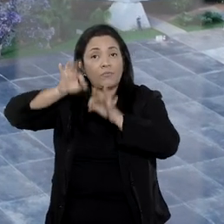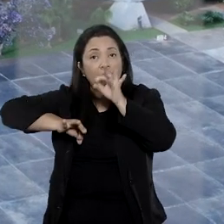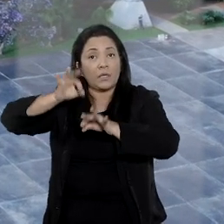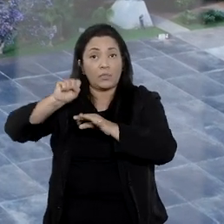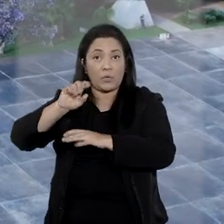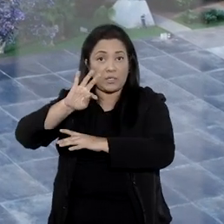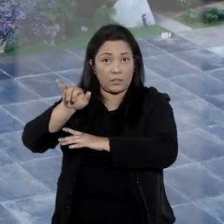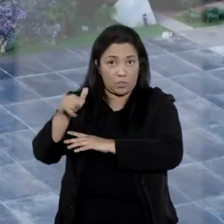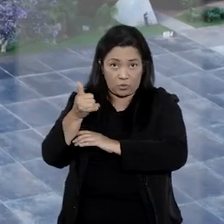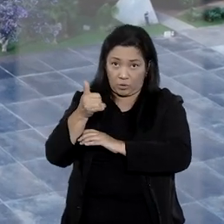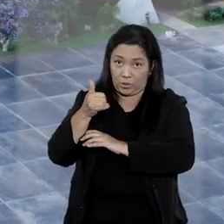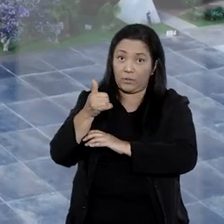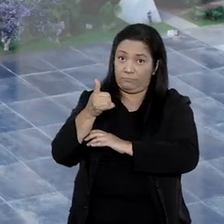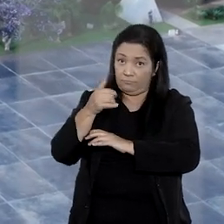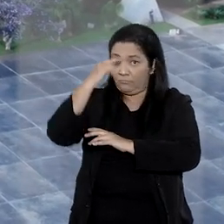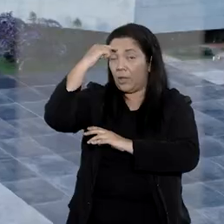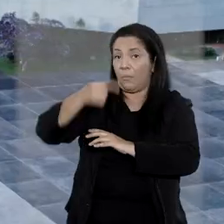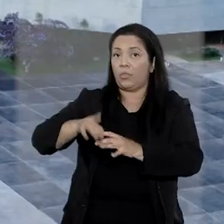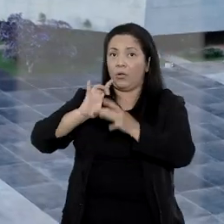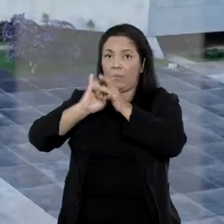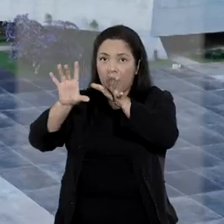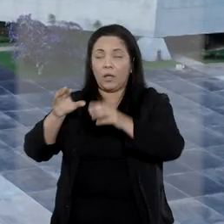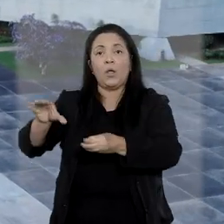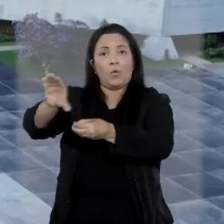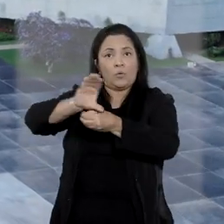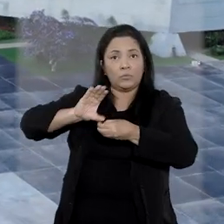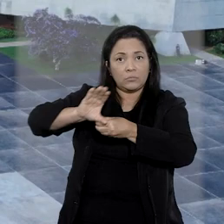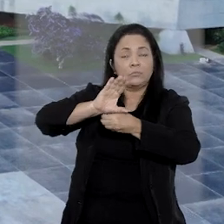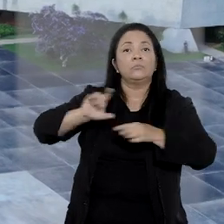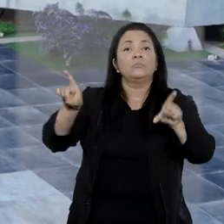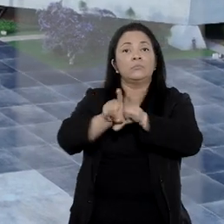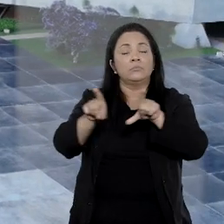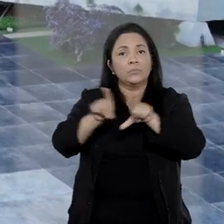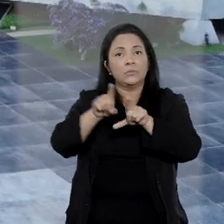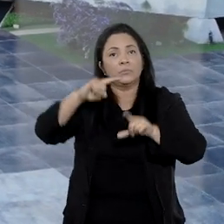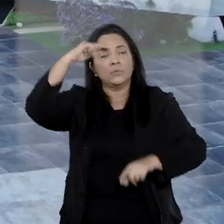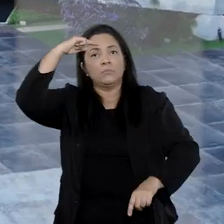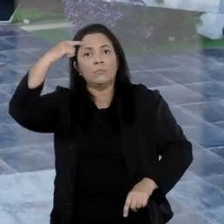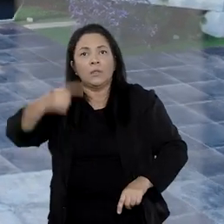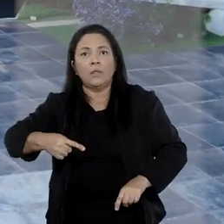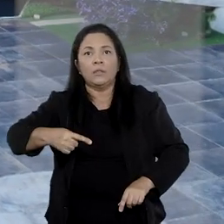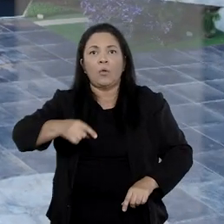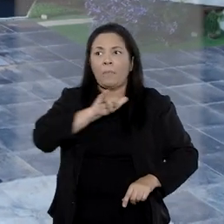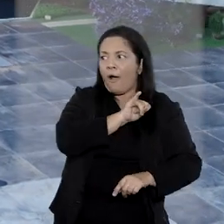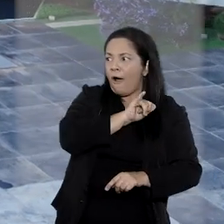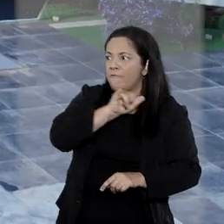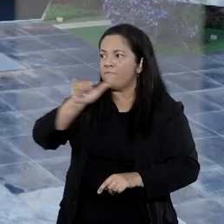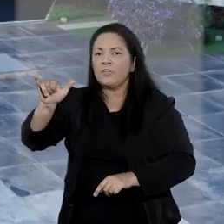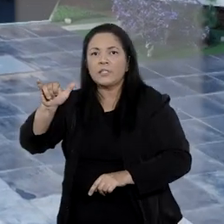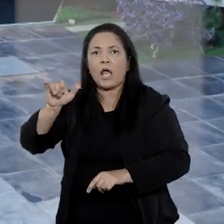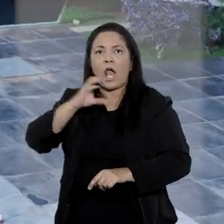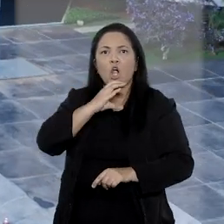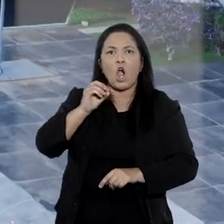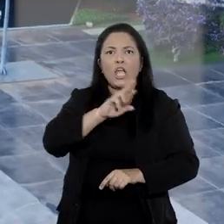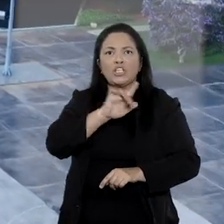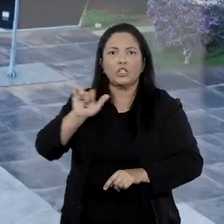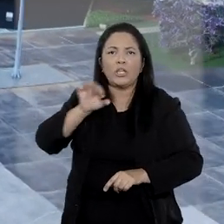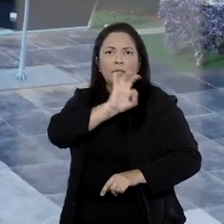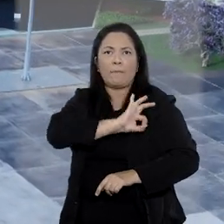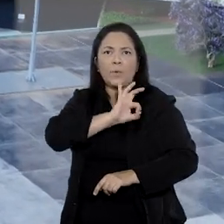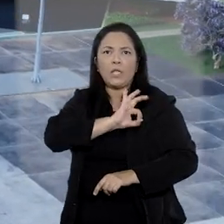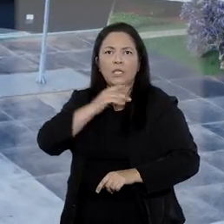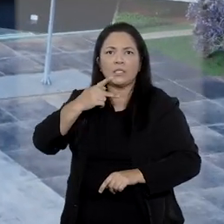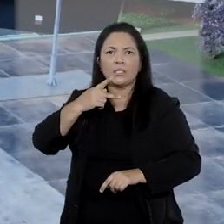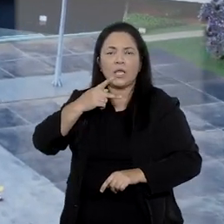caso que levou à absolvição. O colegiado também ordenou que a decisão seja comunicada à Corregedoria da Polícia Civil